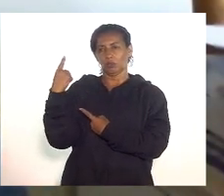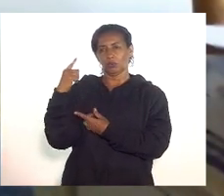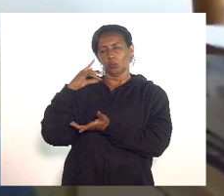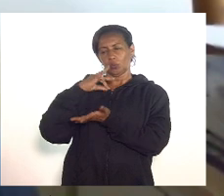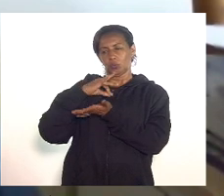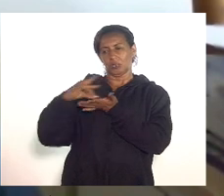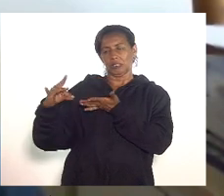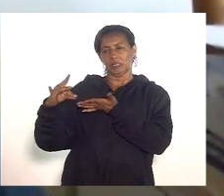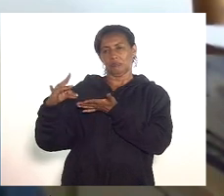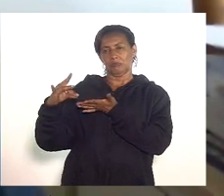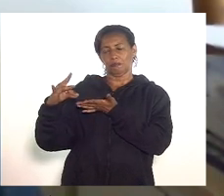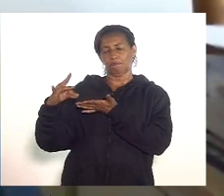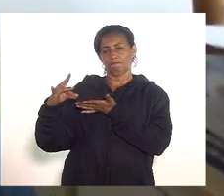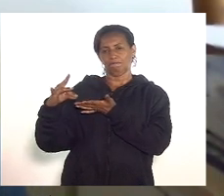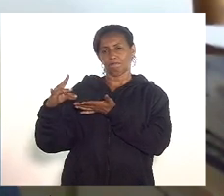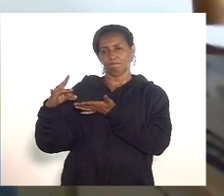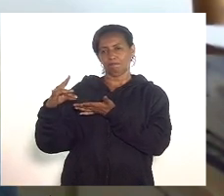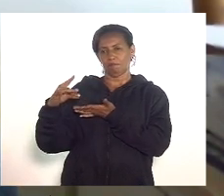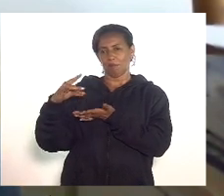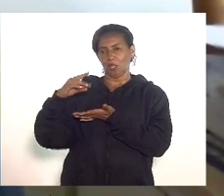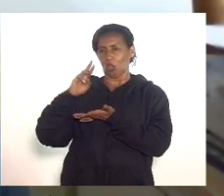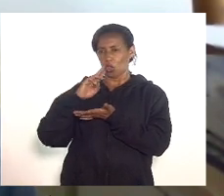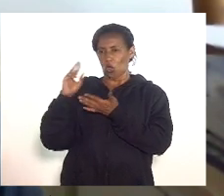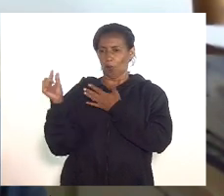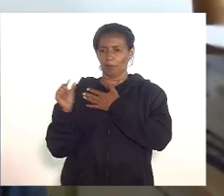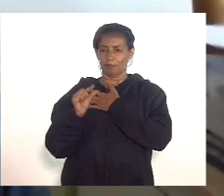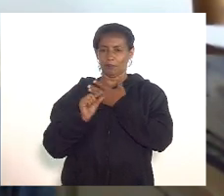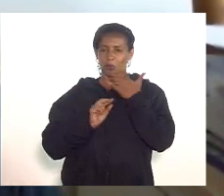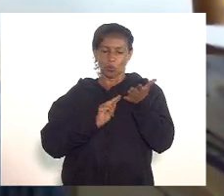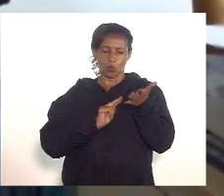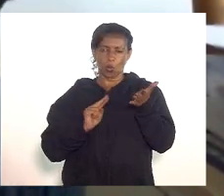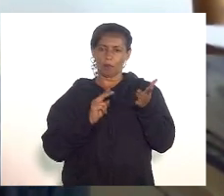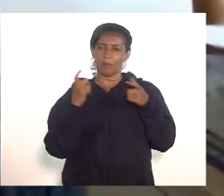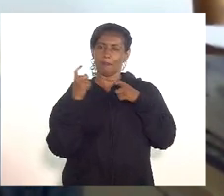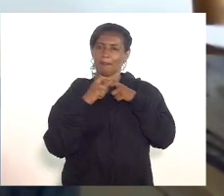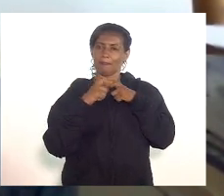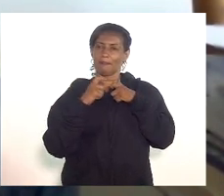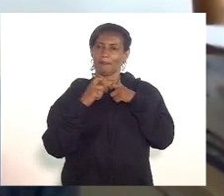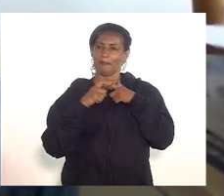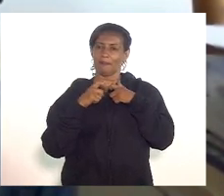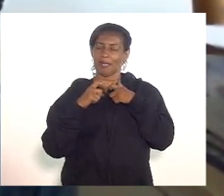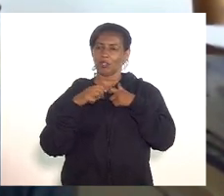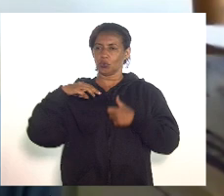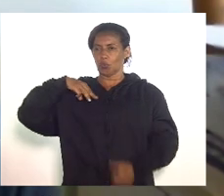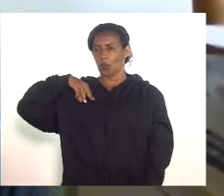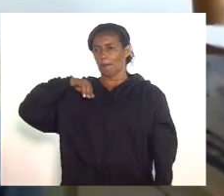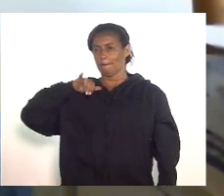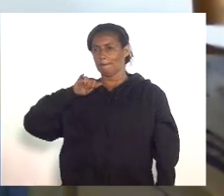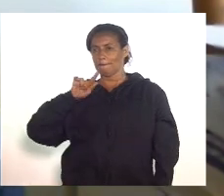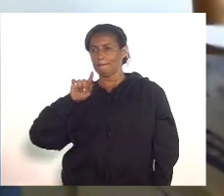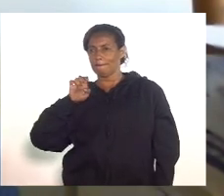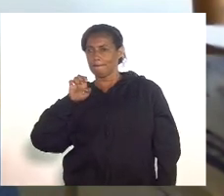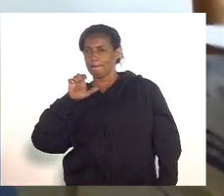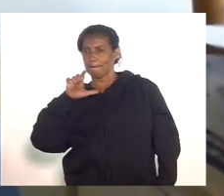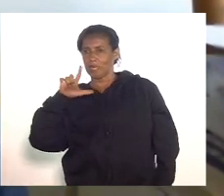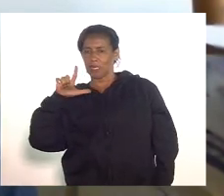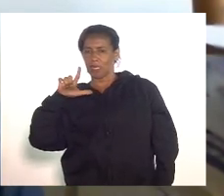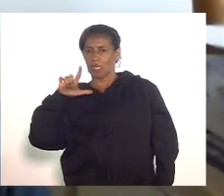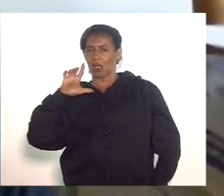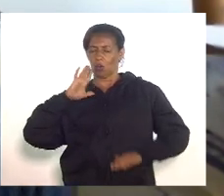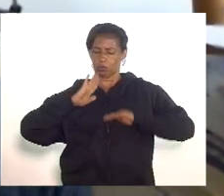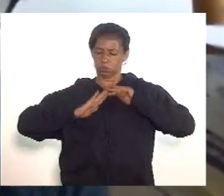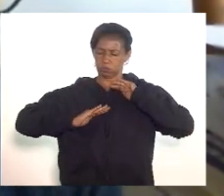assina Miguel Nicoléres é médico neurocientista e professor